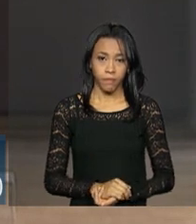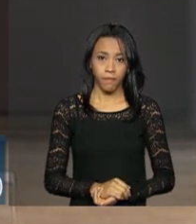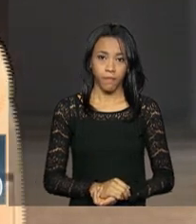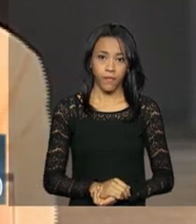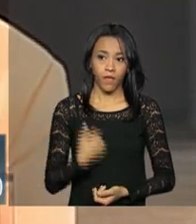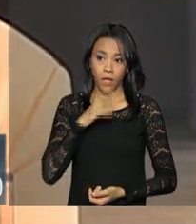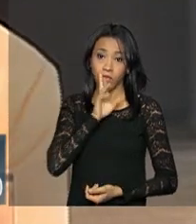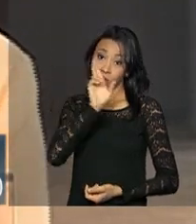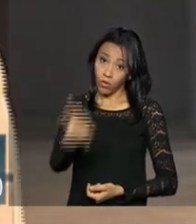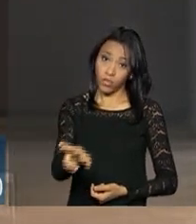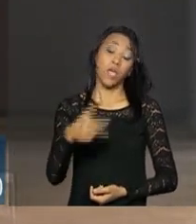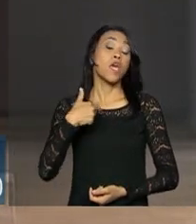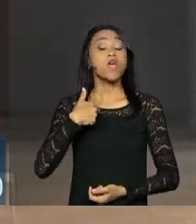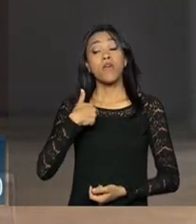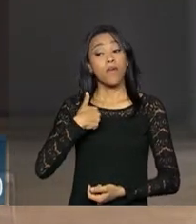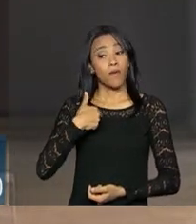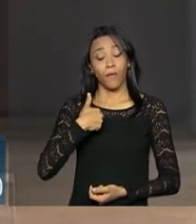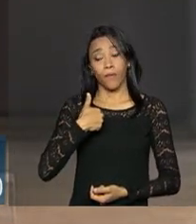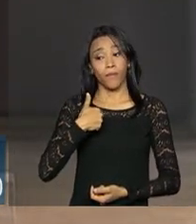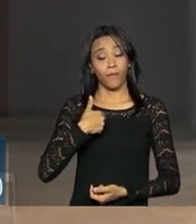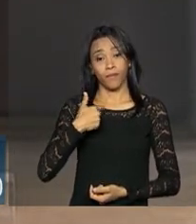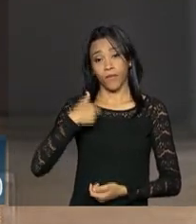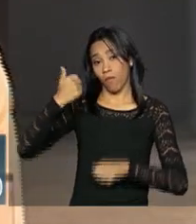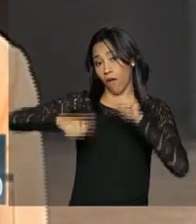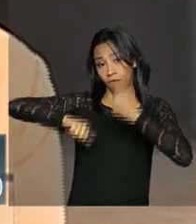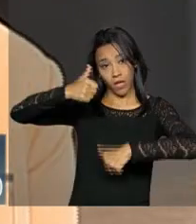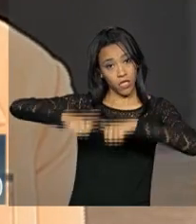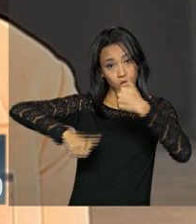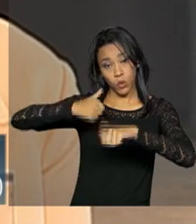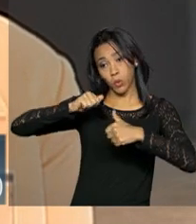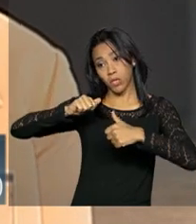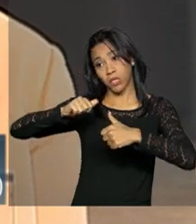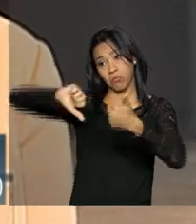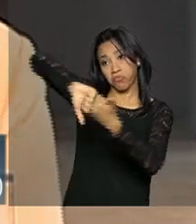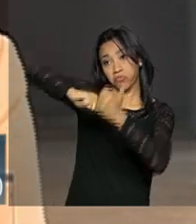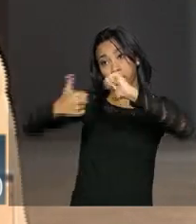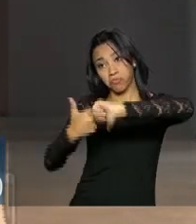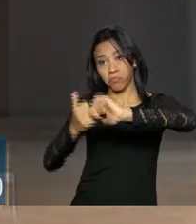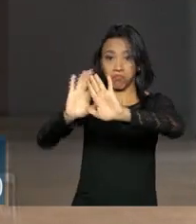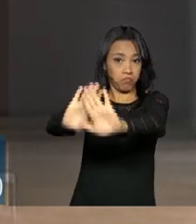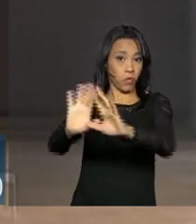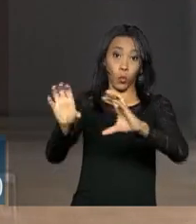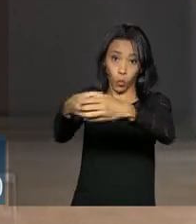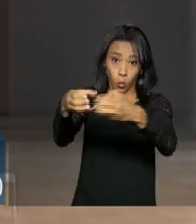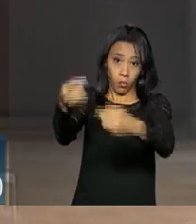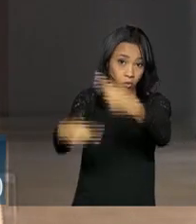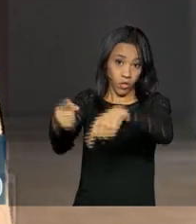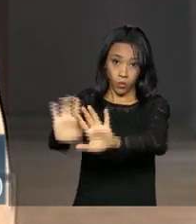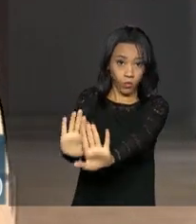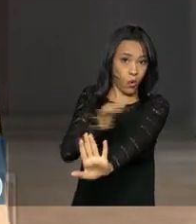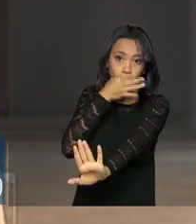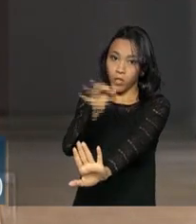Eu não avalio ação de partido nenhum, sequer a do meu.